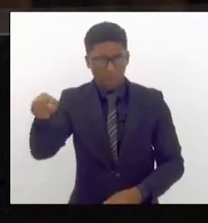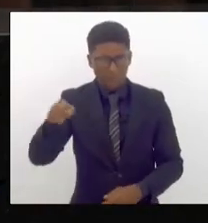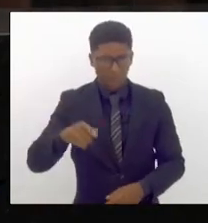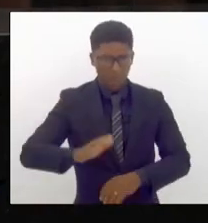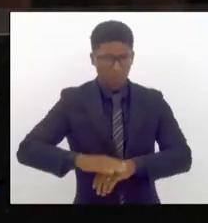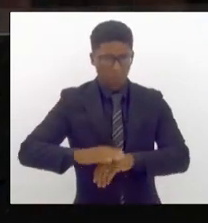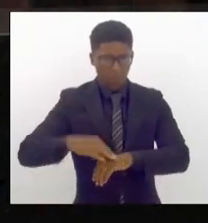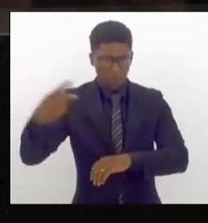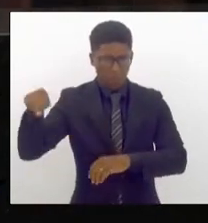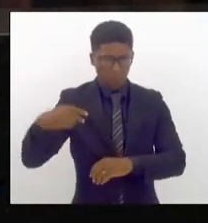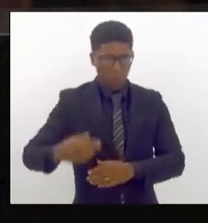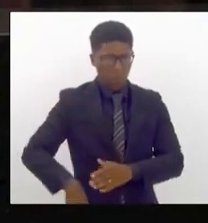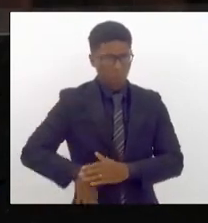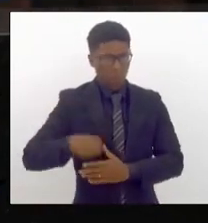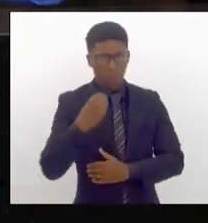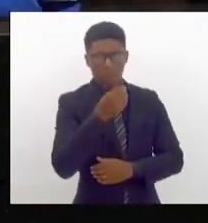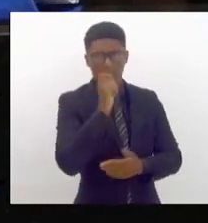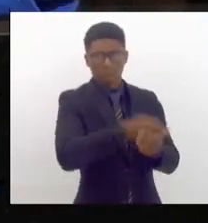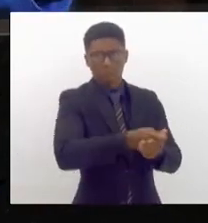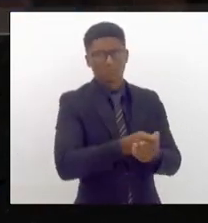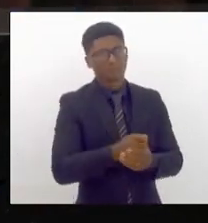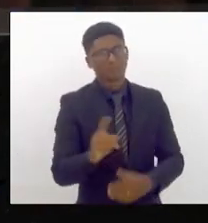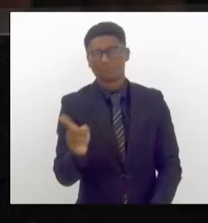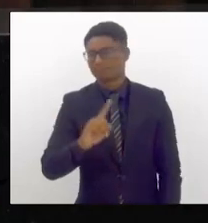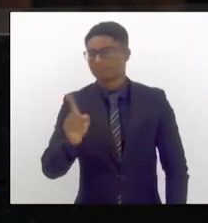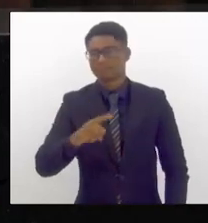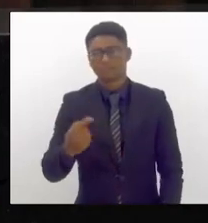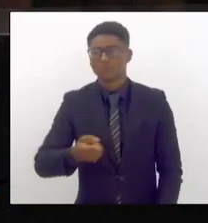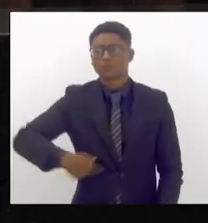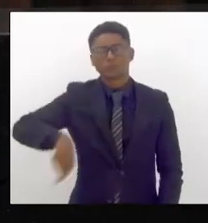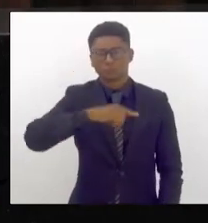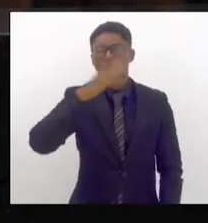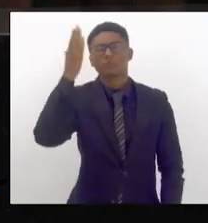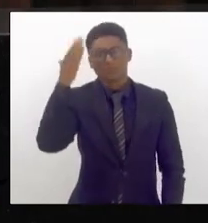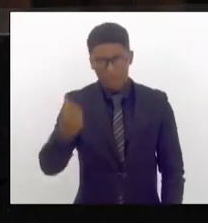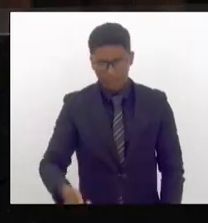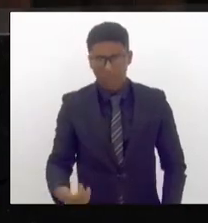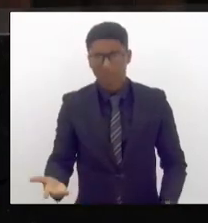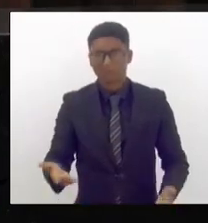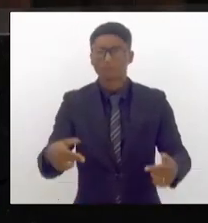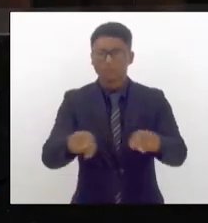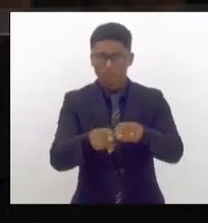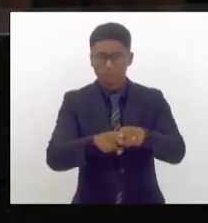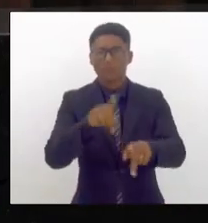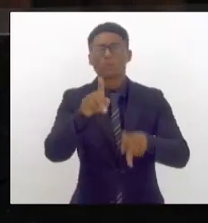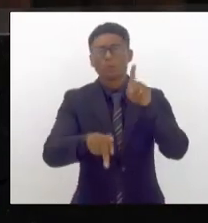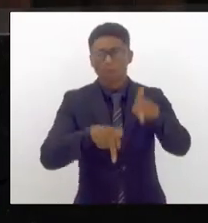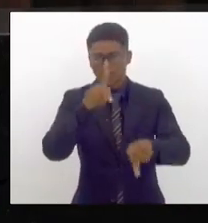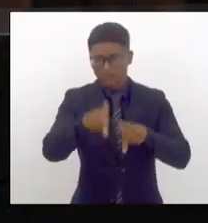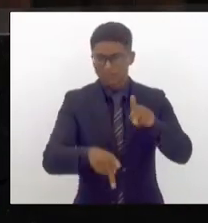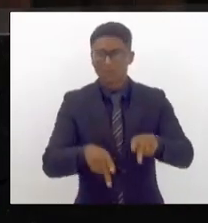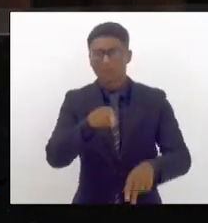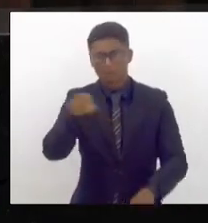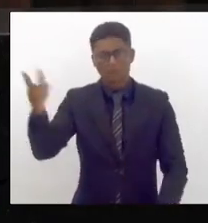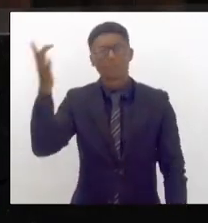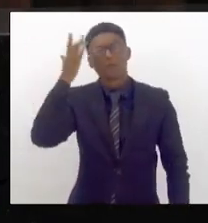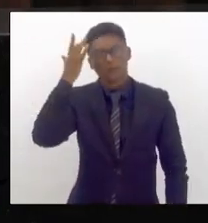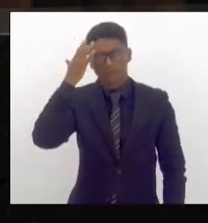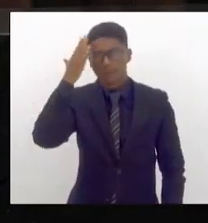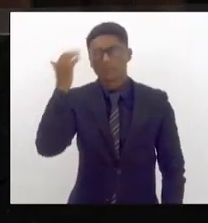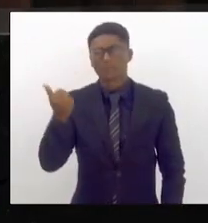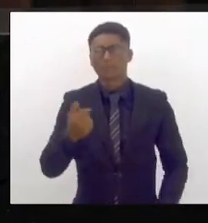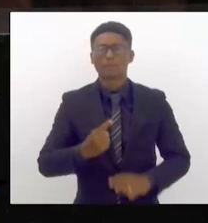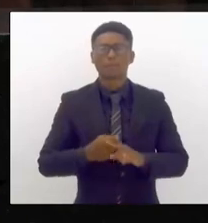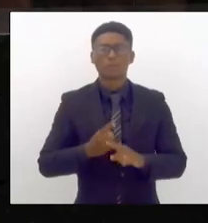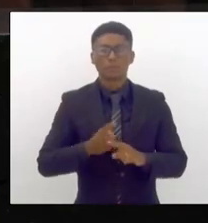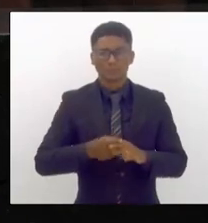bolso dele para dar o subsídio à supervia não todos nós sabemos e a população mais ainda está consciente que esse subsídio